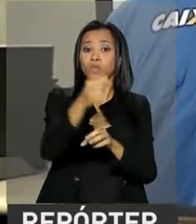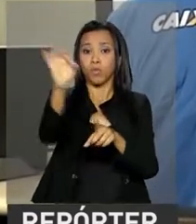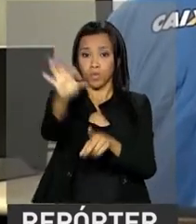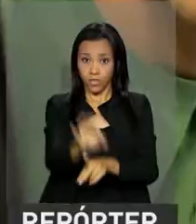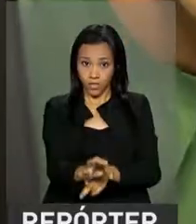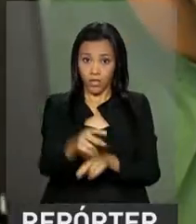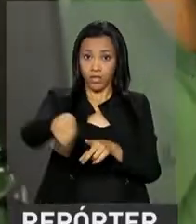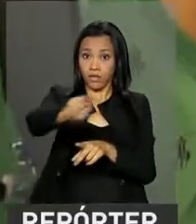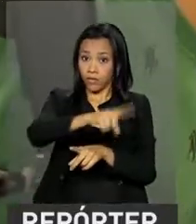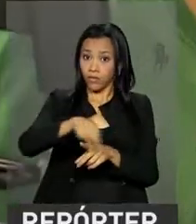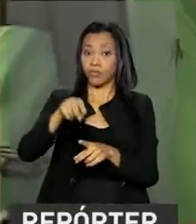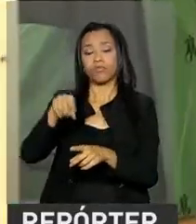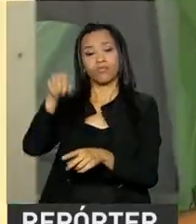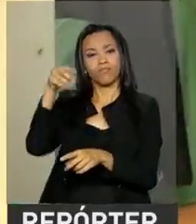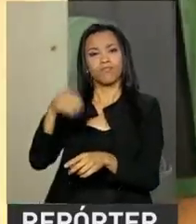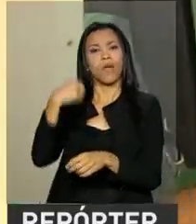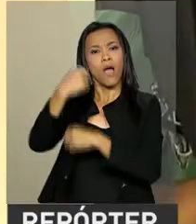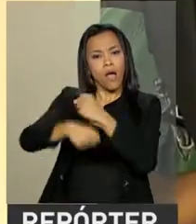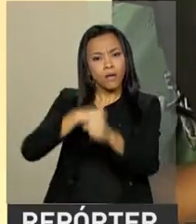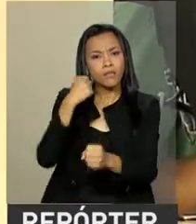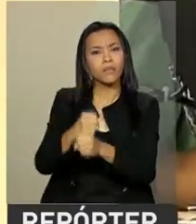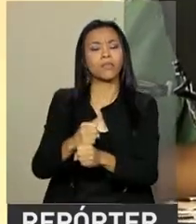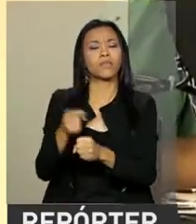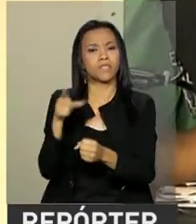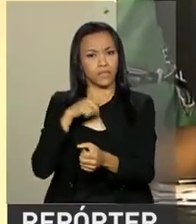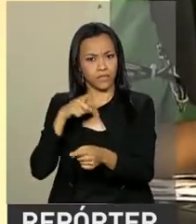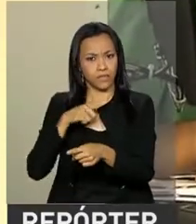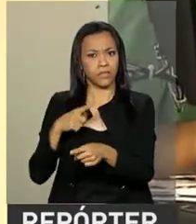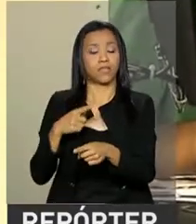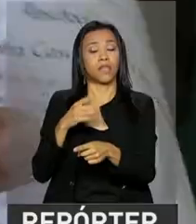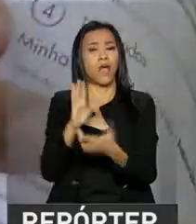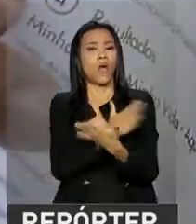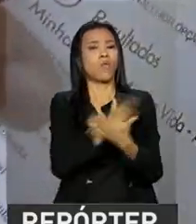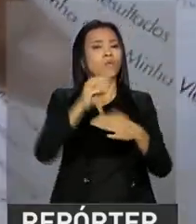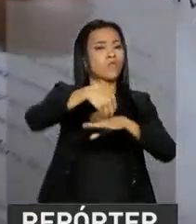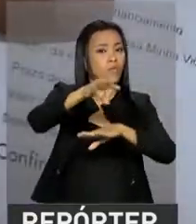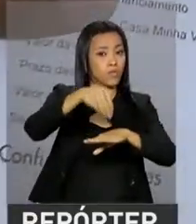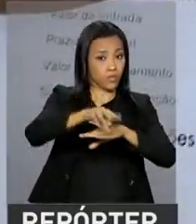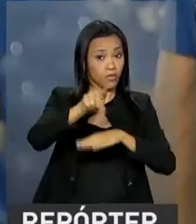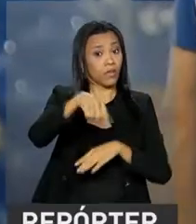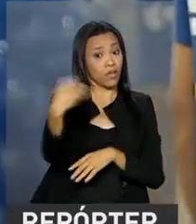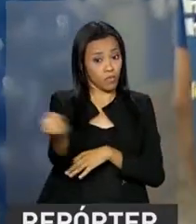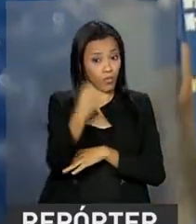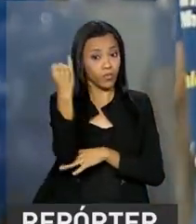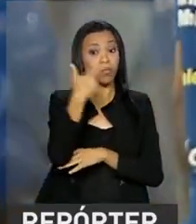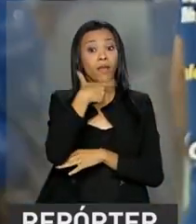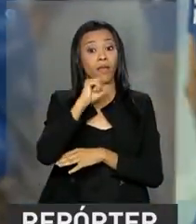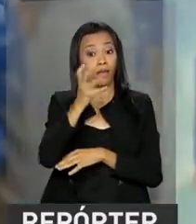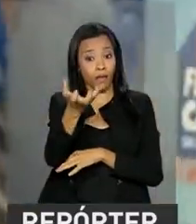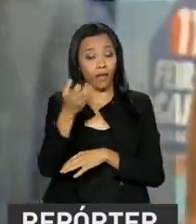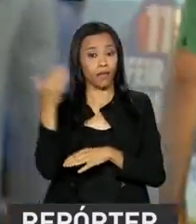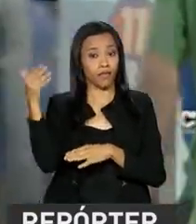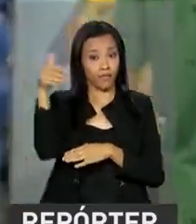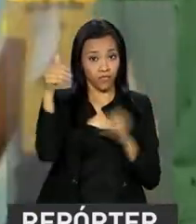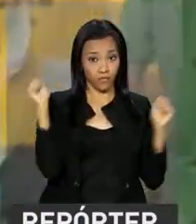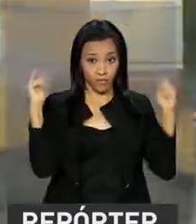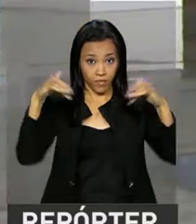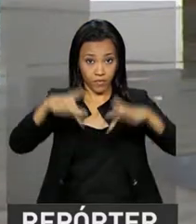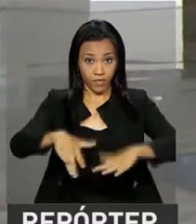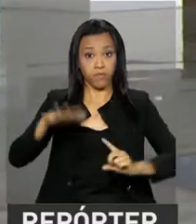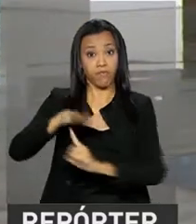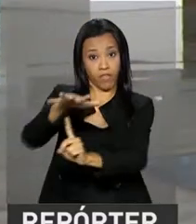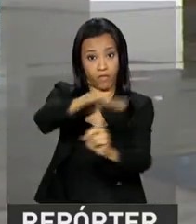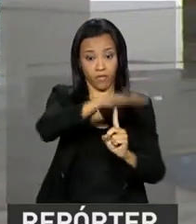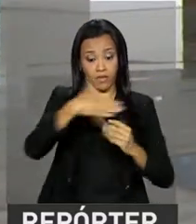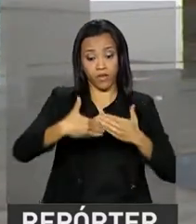efetivados pelo banco anualmente. E algumas informações são importantes para quem pretende comparecer ao Feirão da Casa Própria